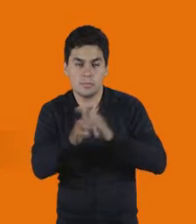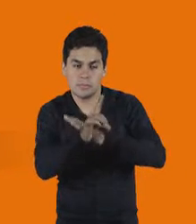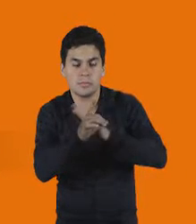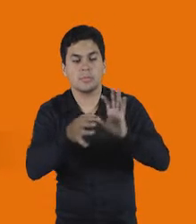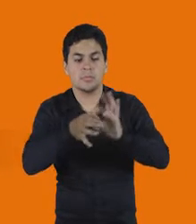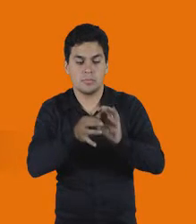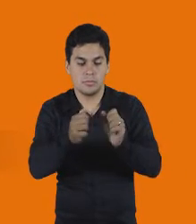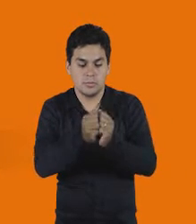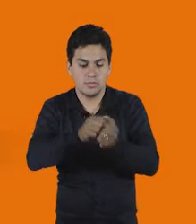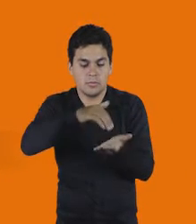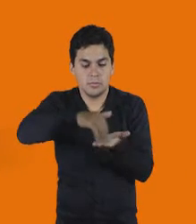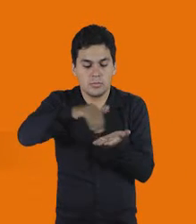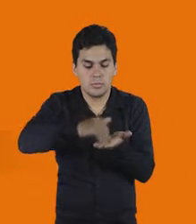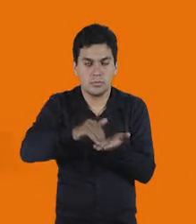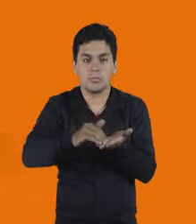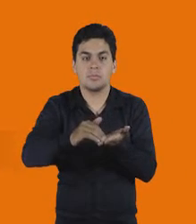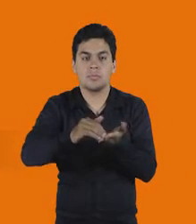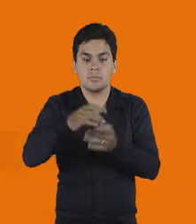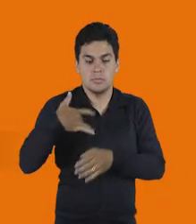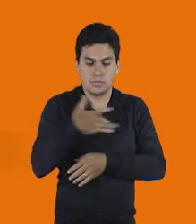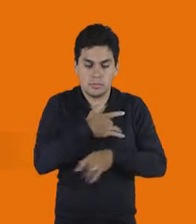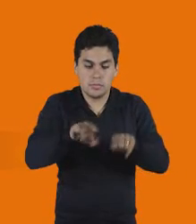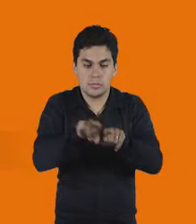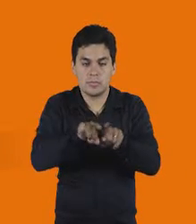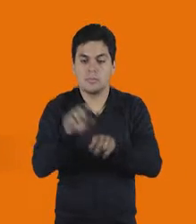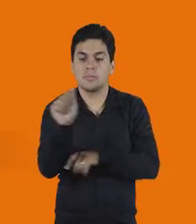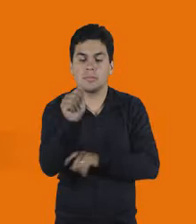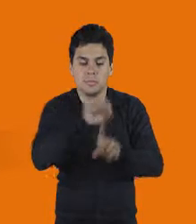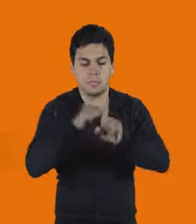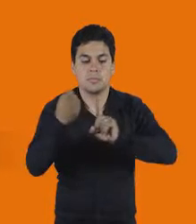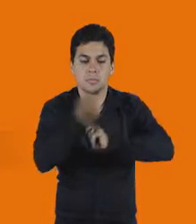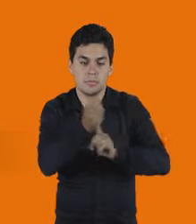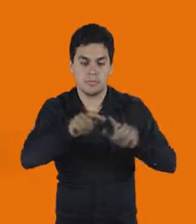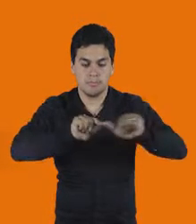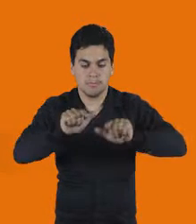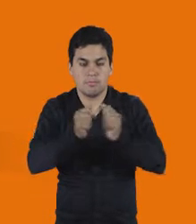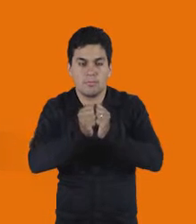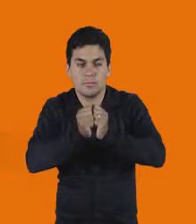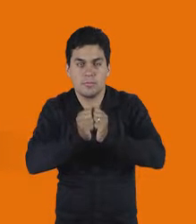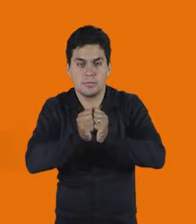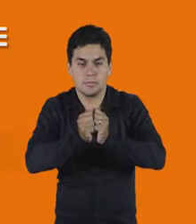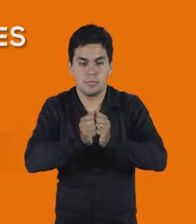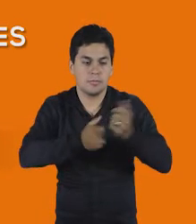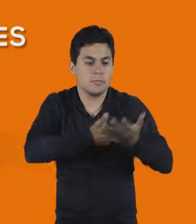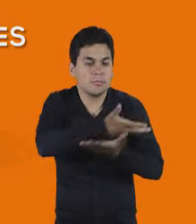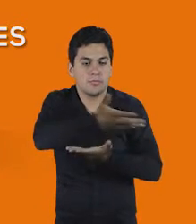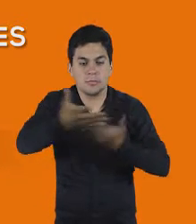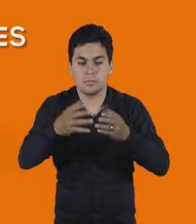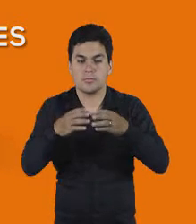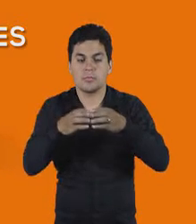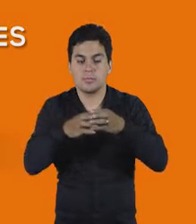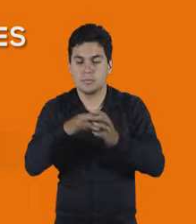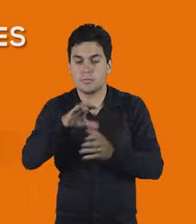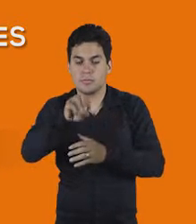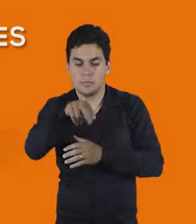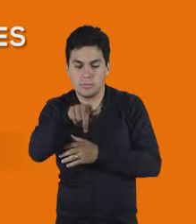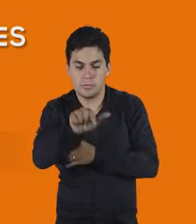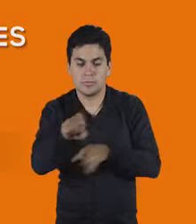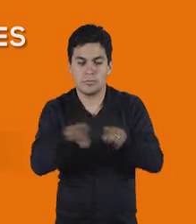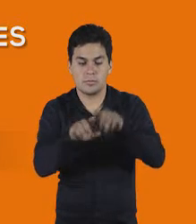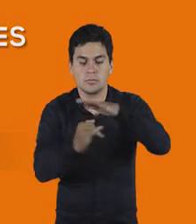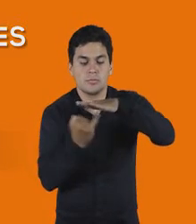secretarias de saúde e assistência social, trabalhando juntas e contando com a parceria de ONGs e